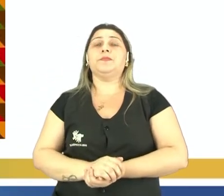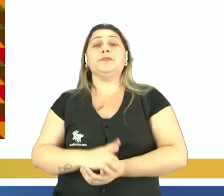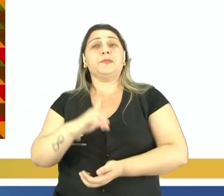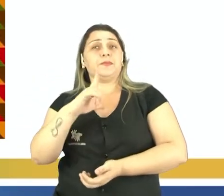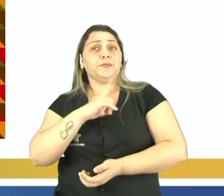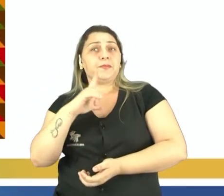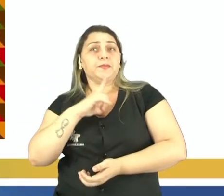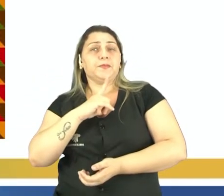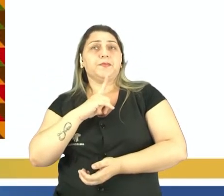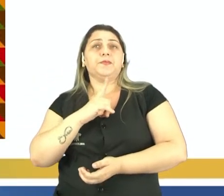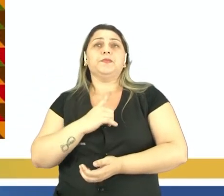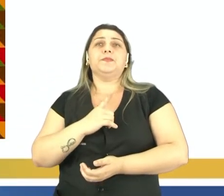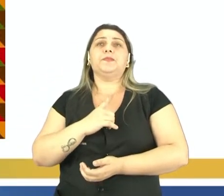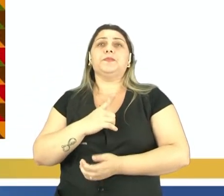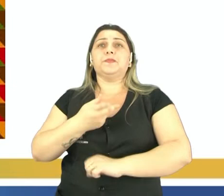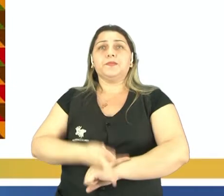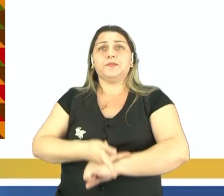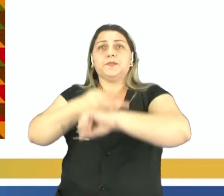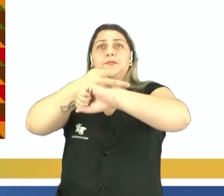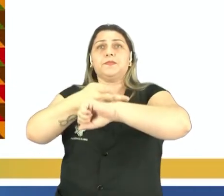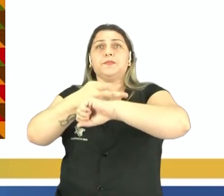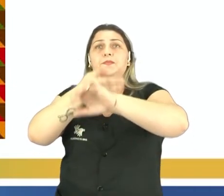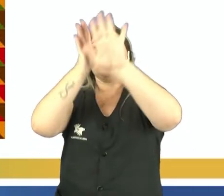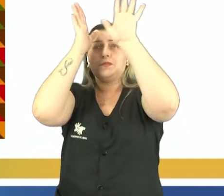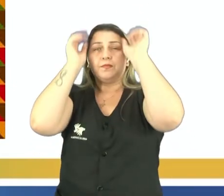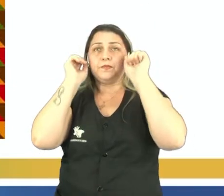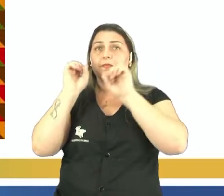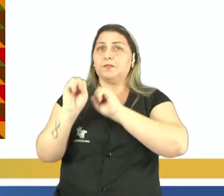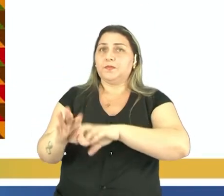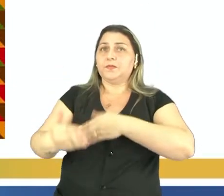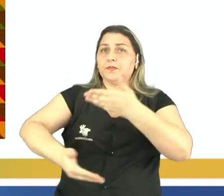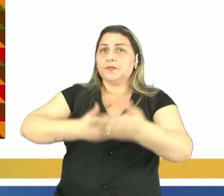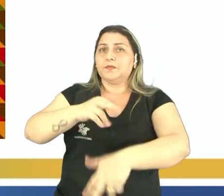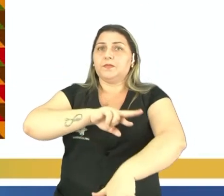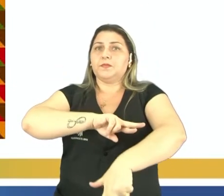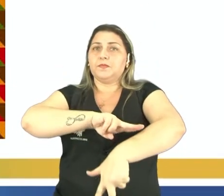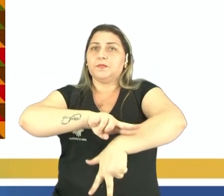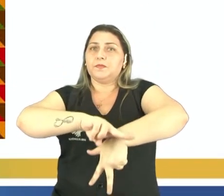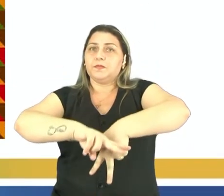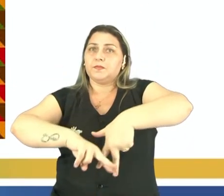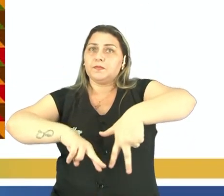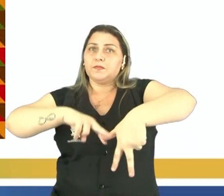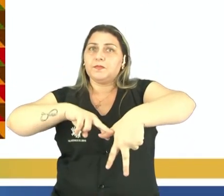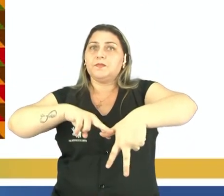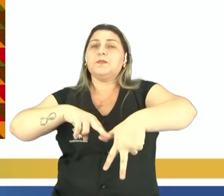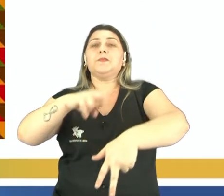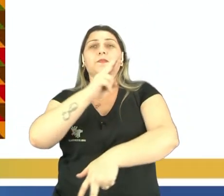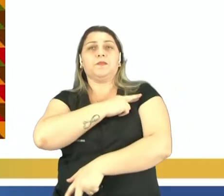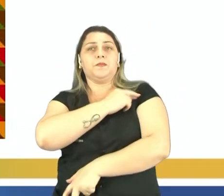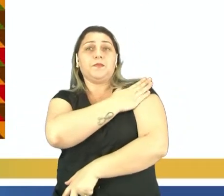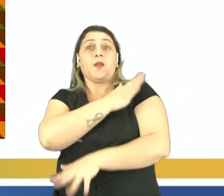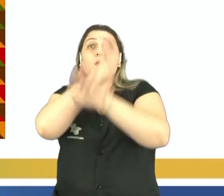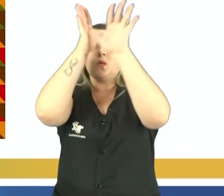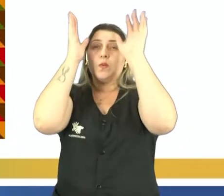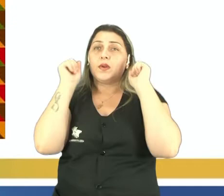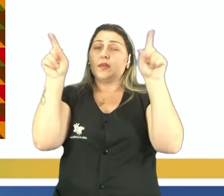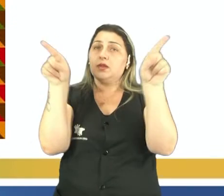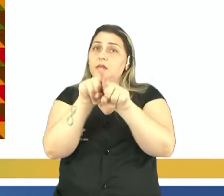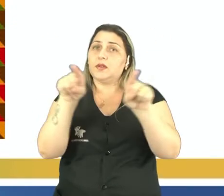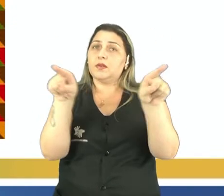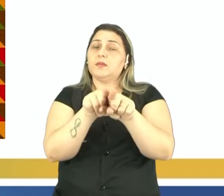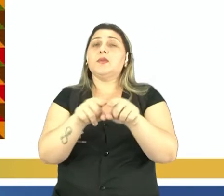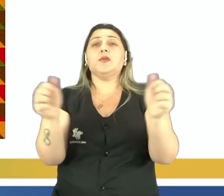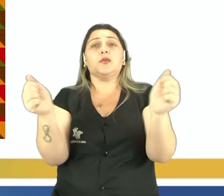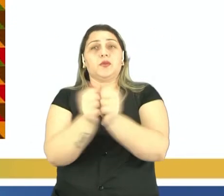um prêmio a criando o dia de educação das relações étnico-raciais. Isso é para mostrar que o Acre também está envolvido com essas